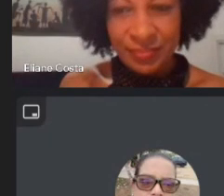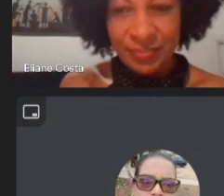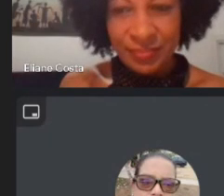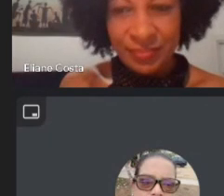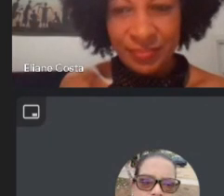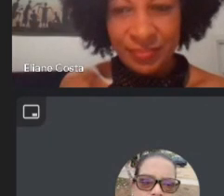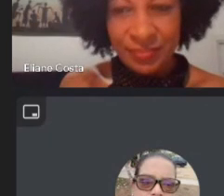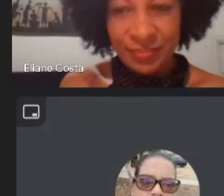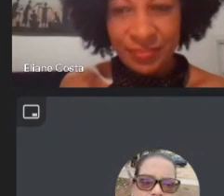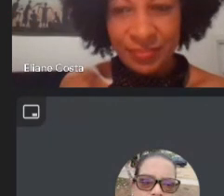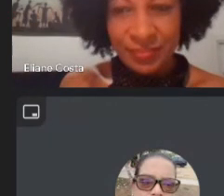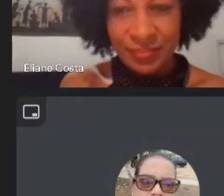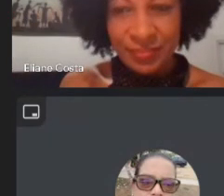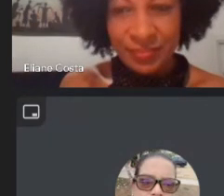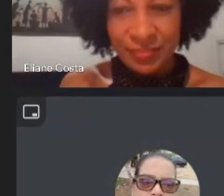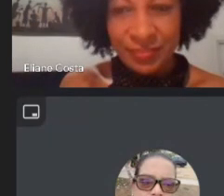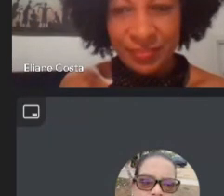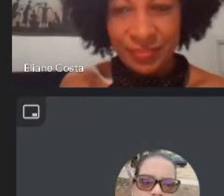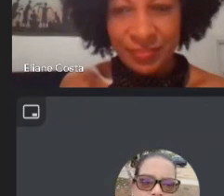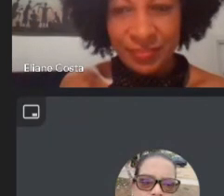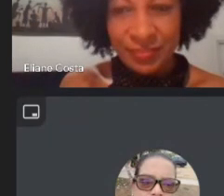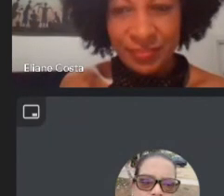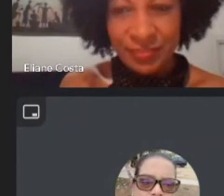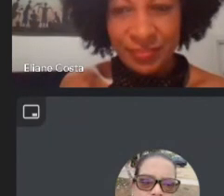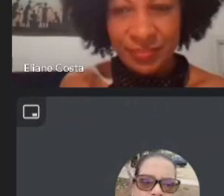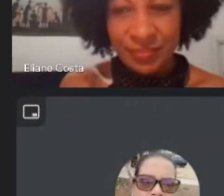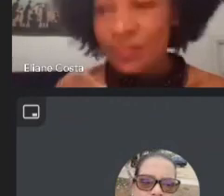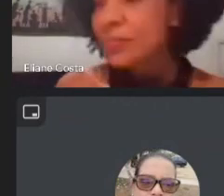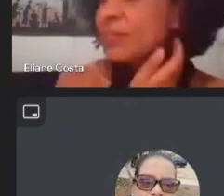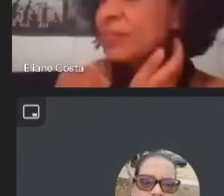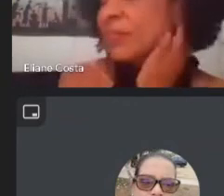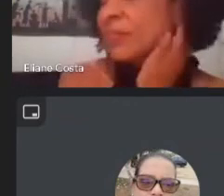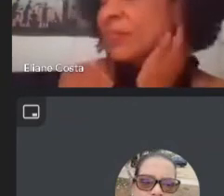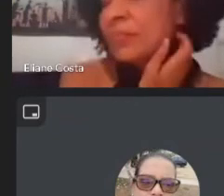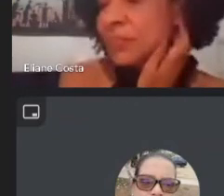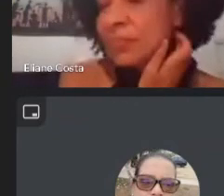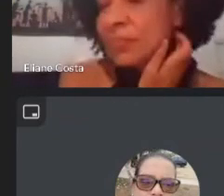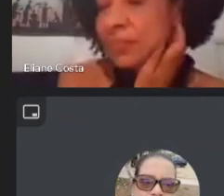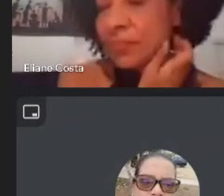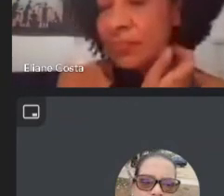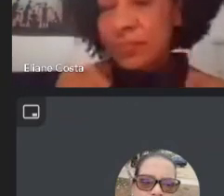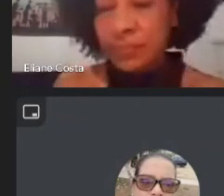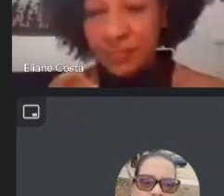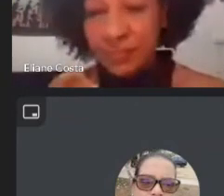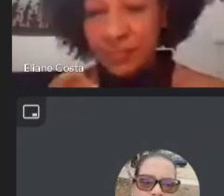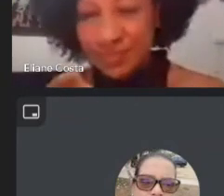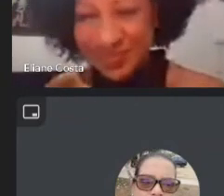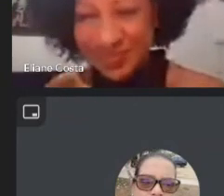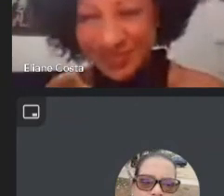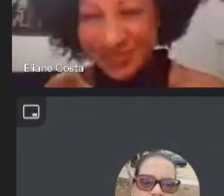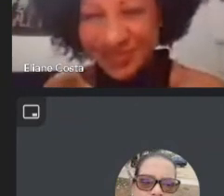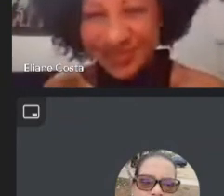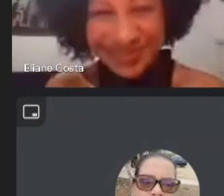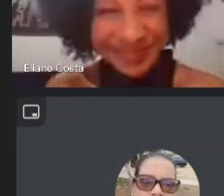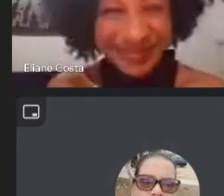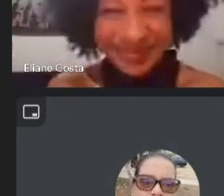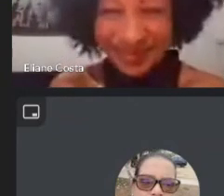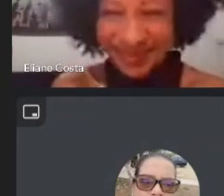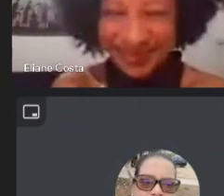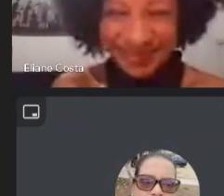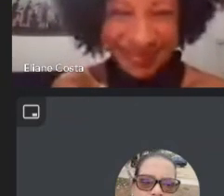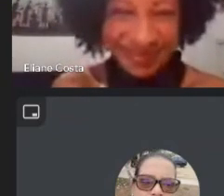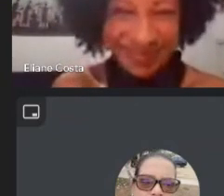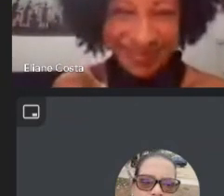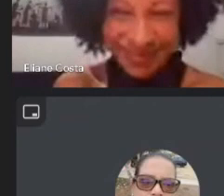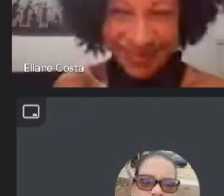antirracista e vai ter gente querendo fazer análise com um psicanalista do que qualquer outra coisa então acho que é um pouco isso assim